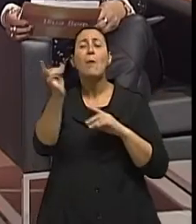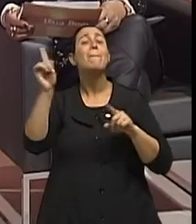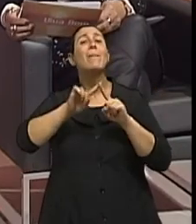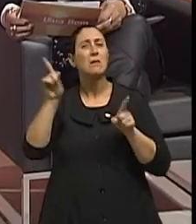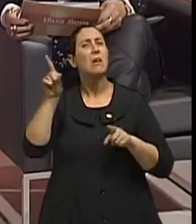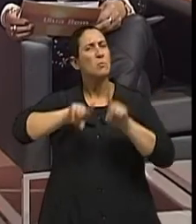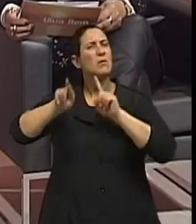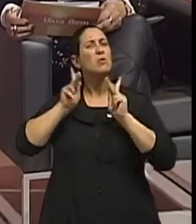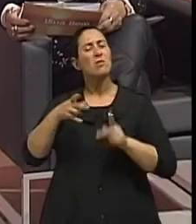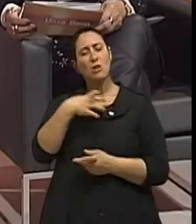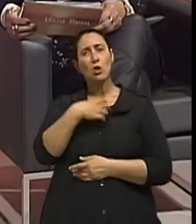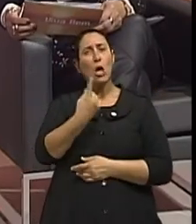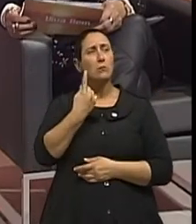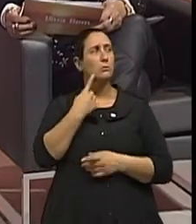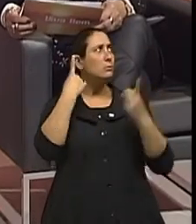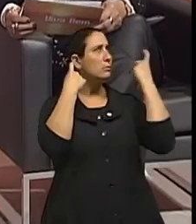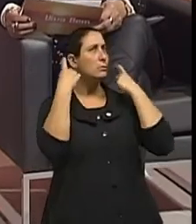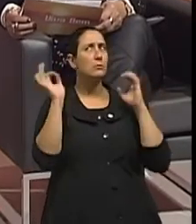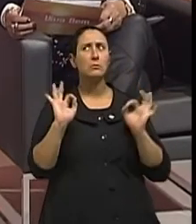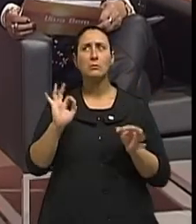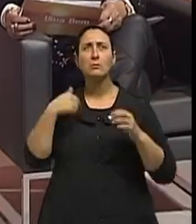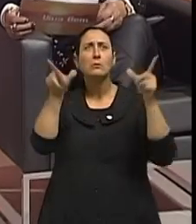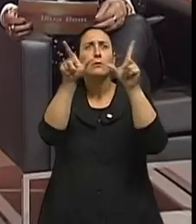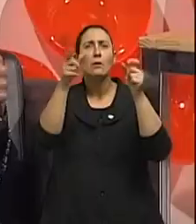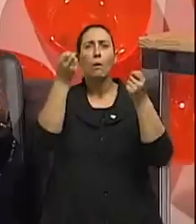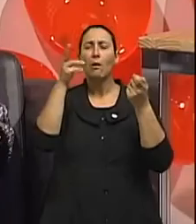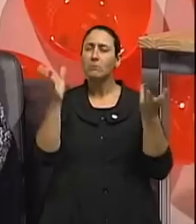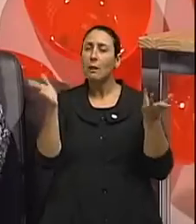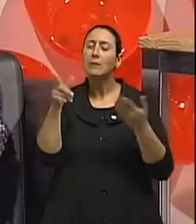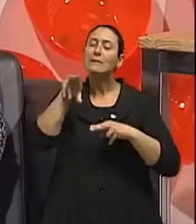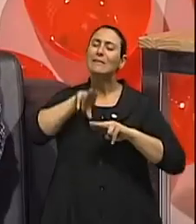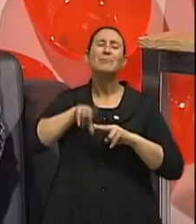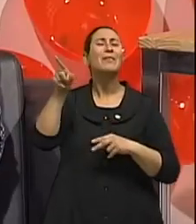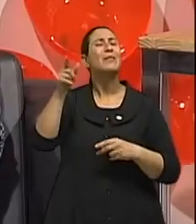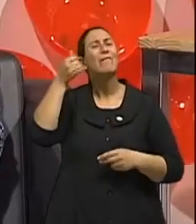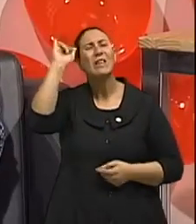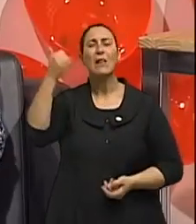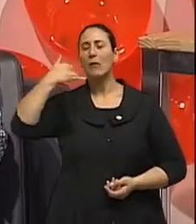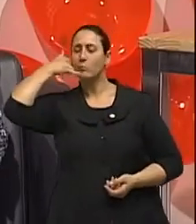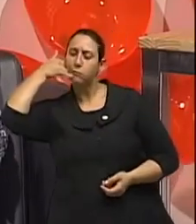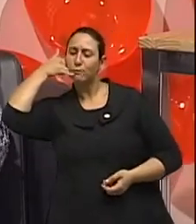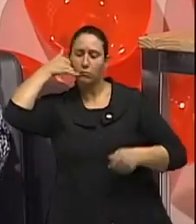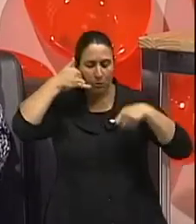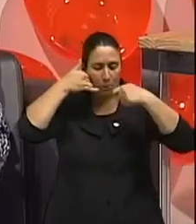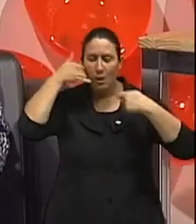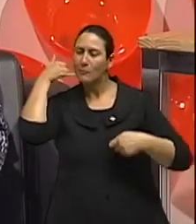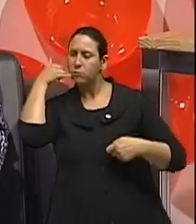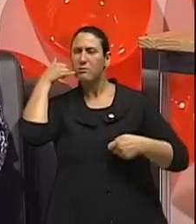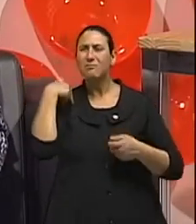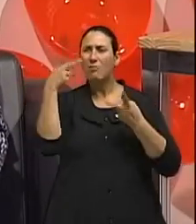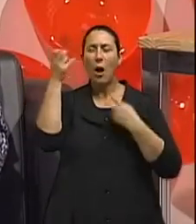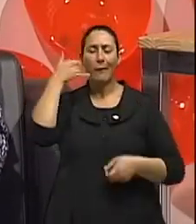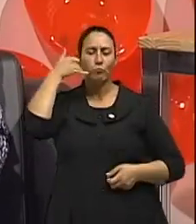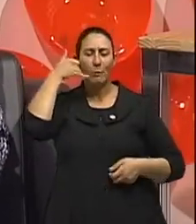que se sentem sozinhas, se não tem um barulho, alguma coisa para ler, né? Mas procurar não estar falando no celular, quando às vezes a gente vê as pessoas mastigando,